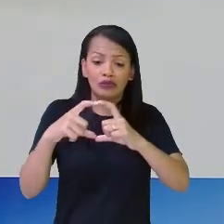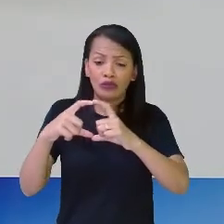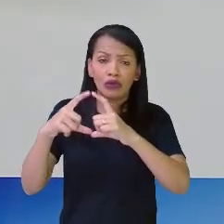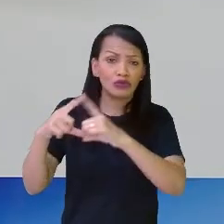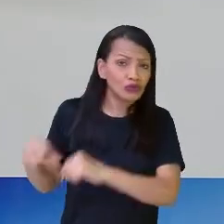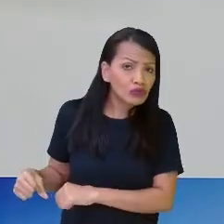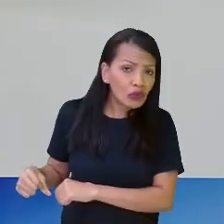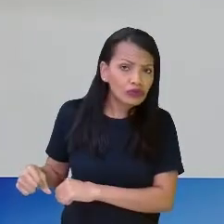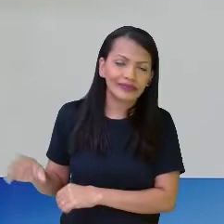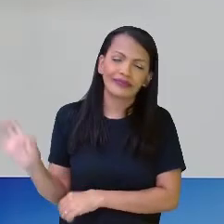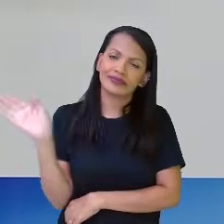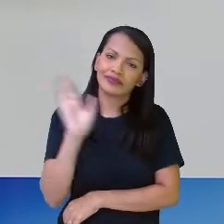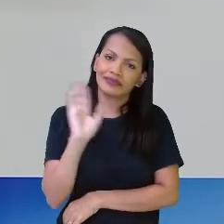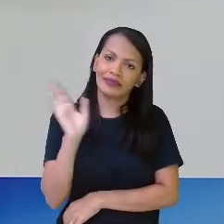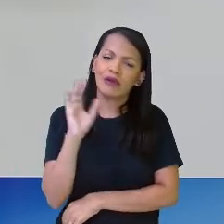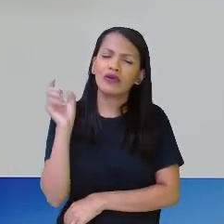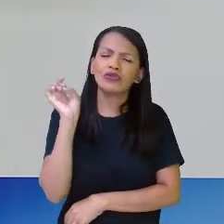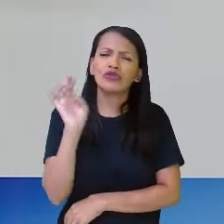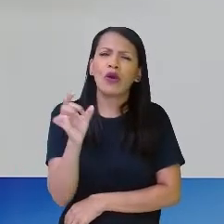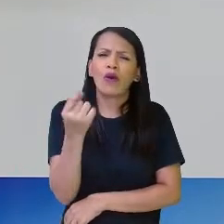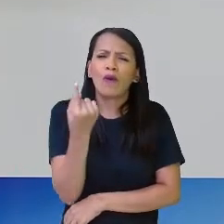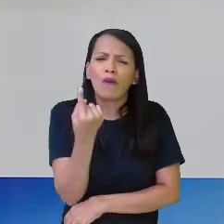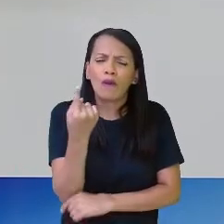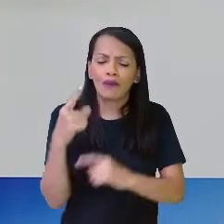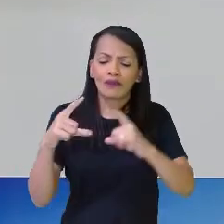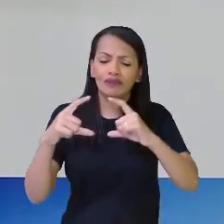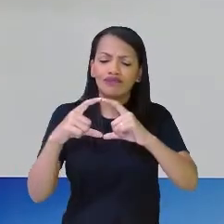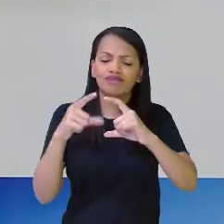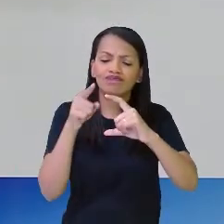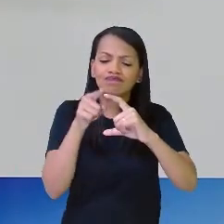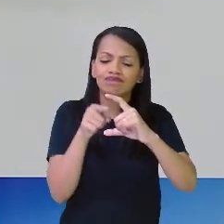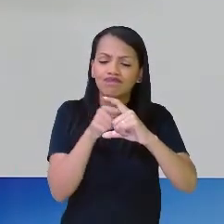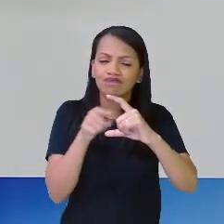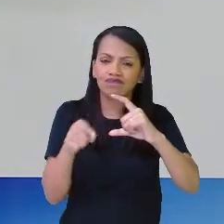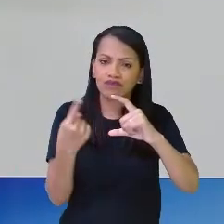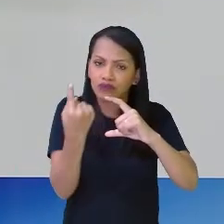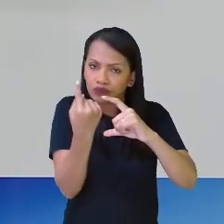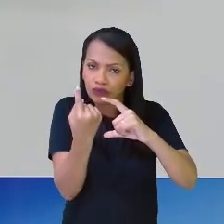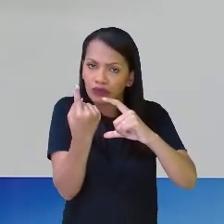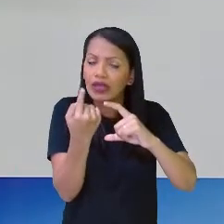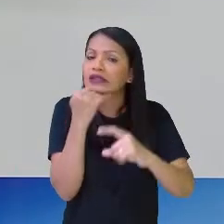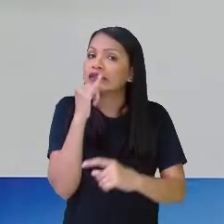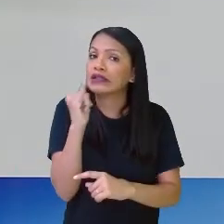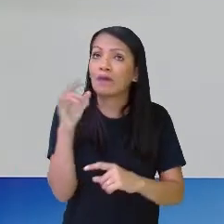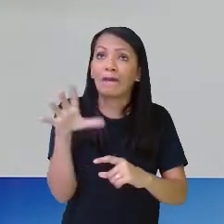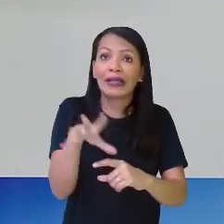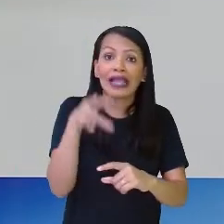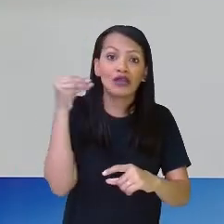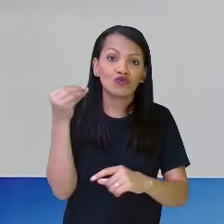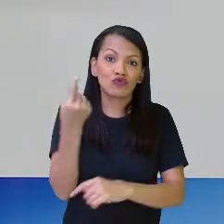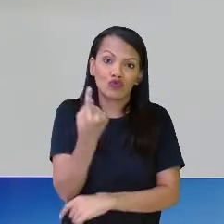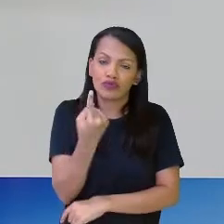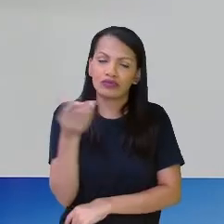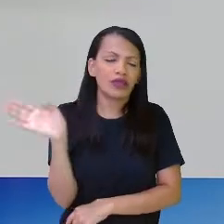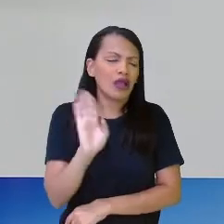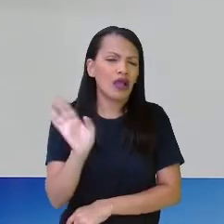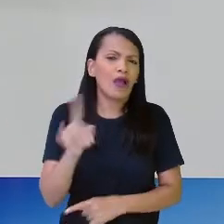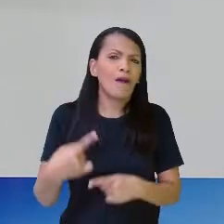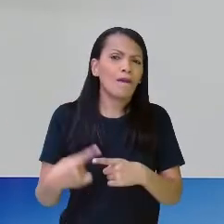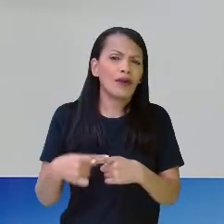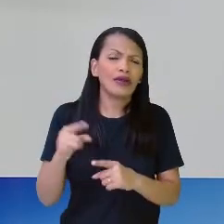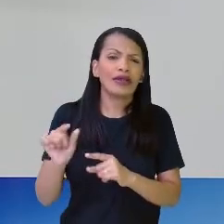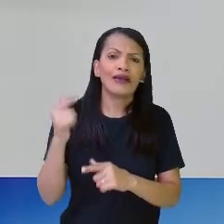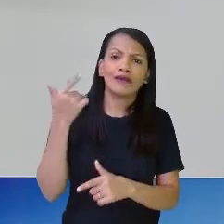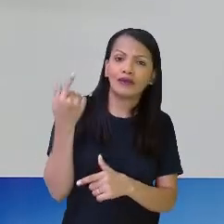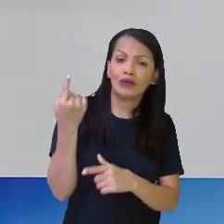Não, se eu não pego um círculo inteiro, eu não posso dizer que eu peguei 1, não é? Porque 1 está inteiro. Então,